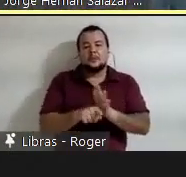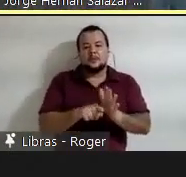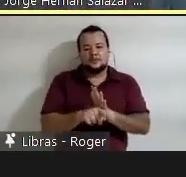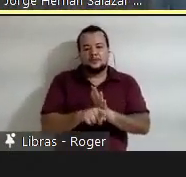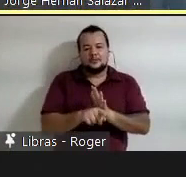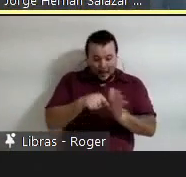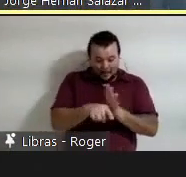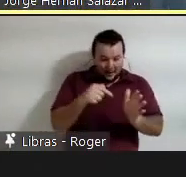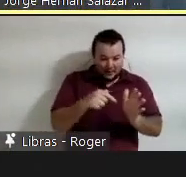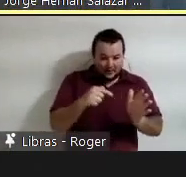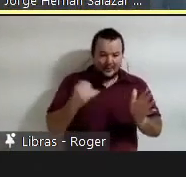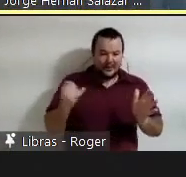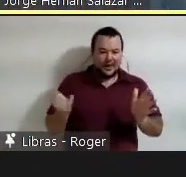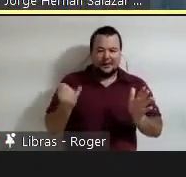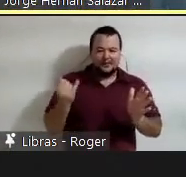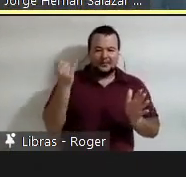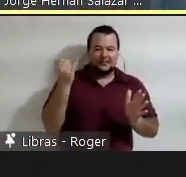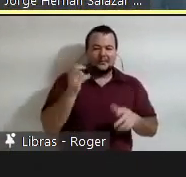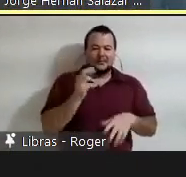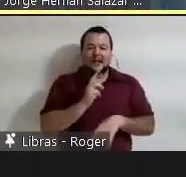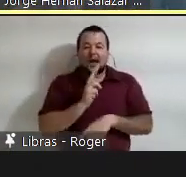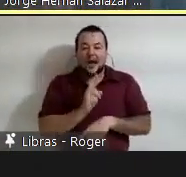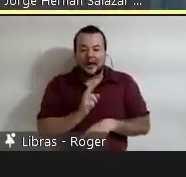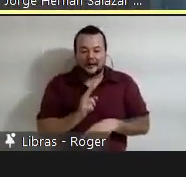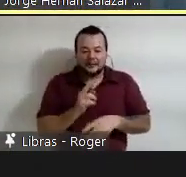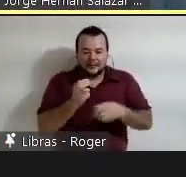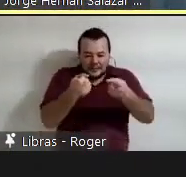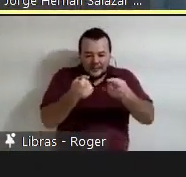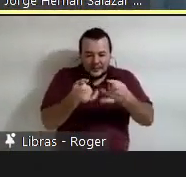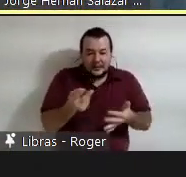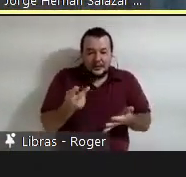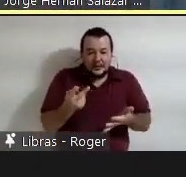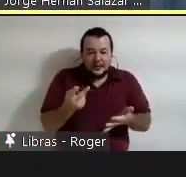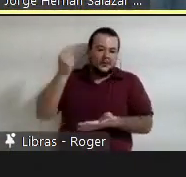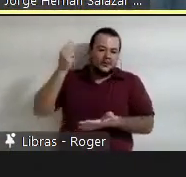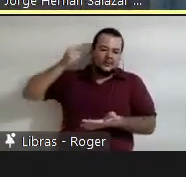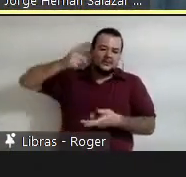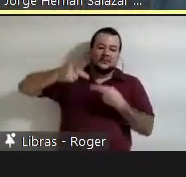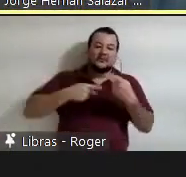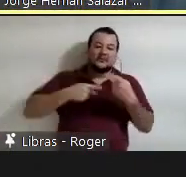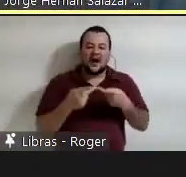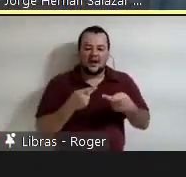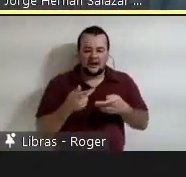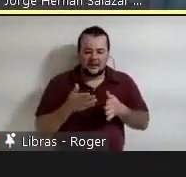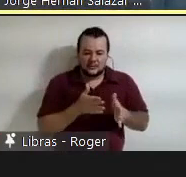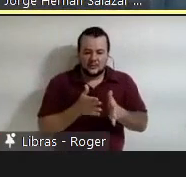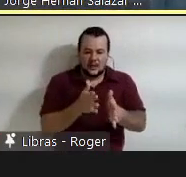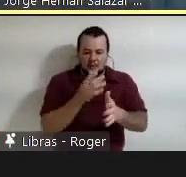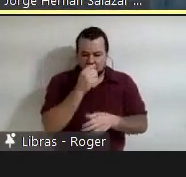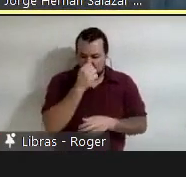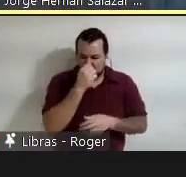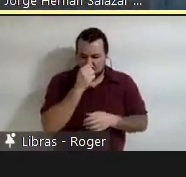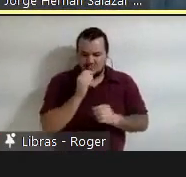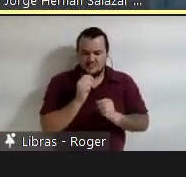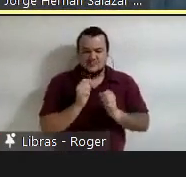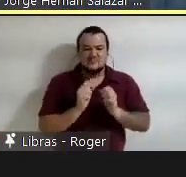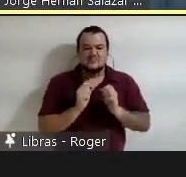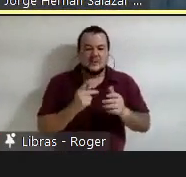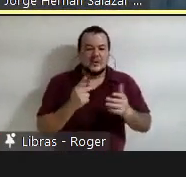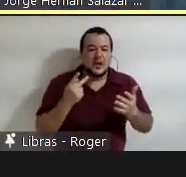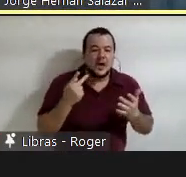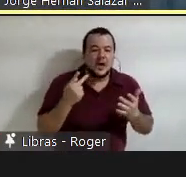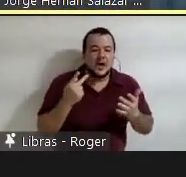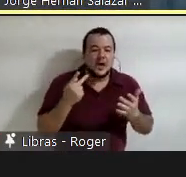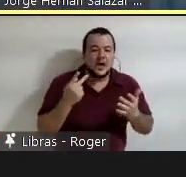respostas explican o passado, falam do caminho que caminamos para chegar onde estamos. As